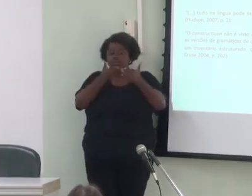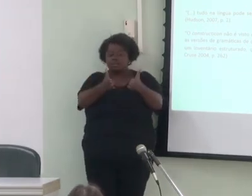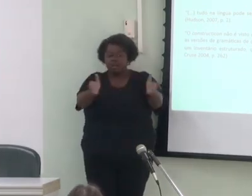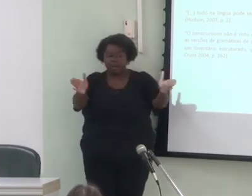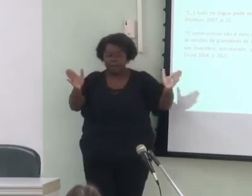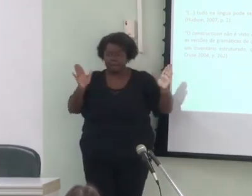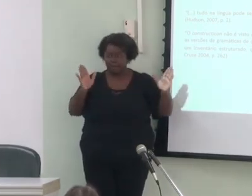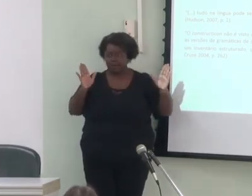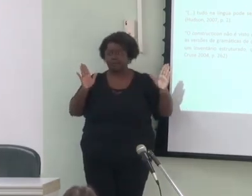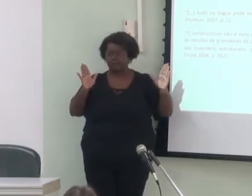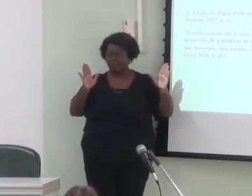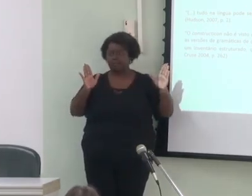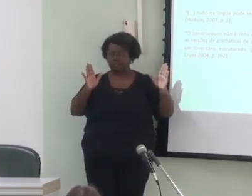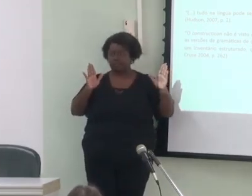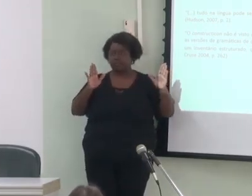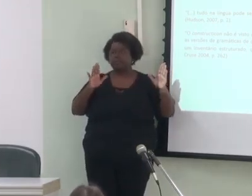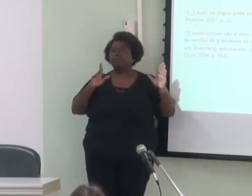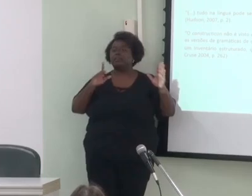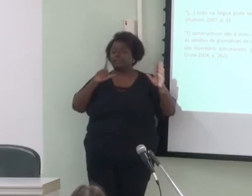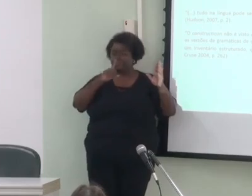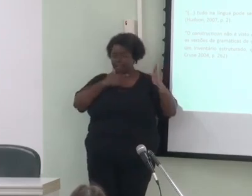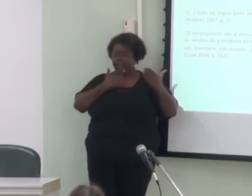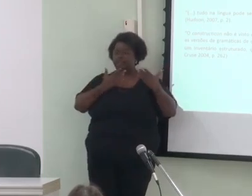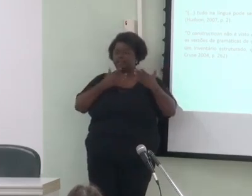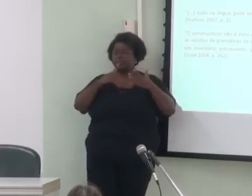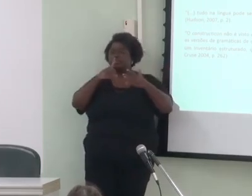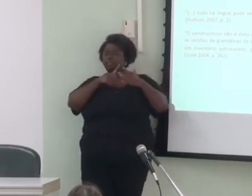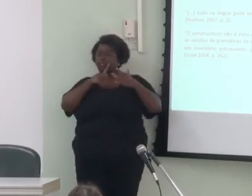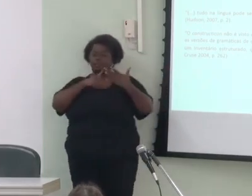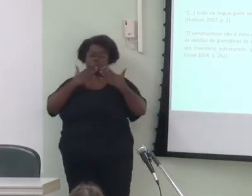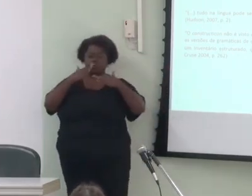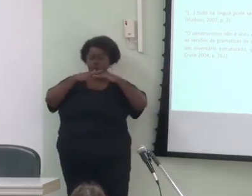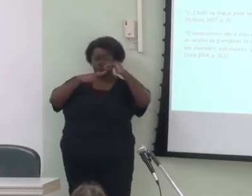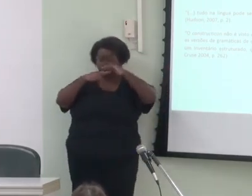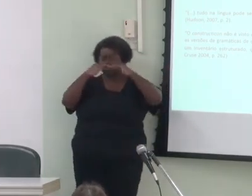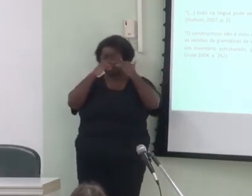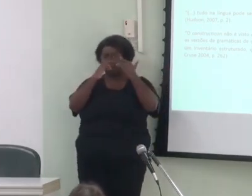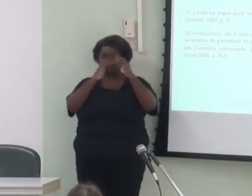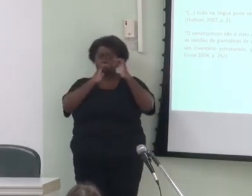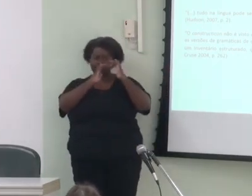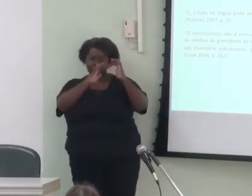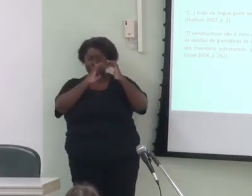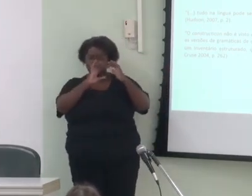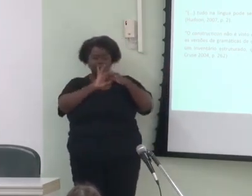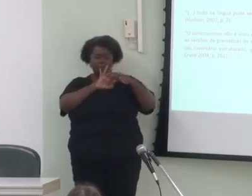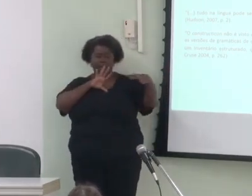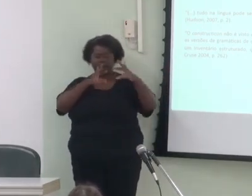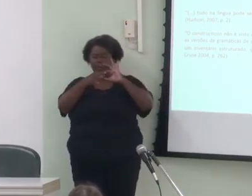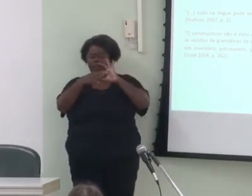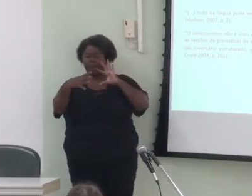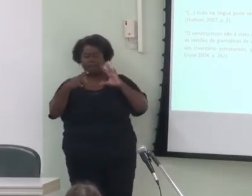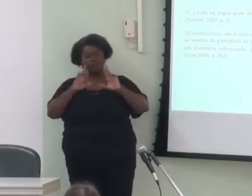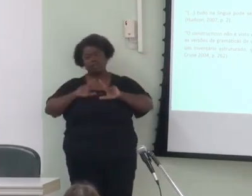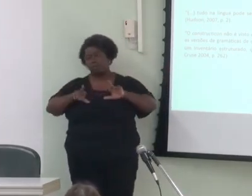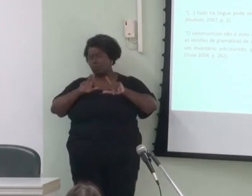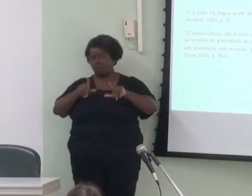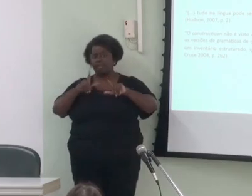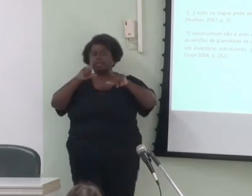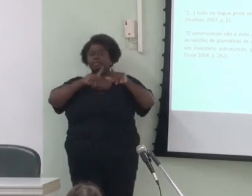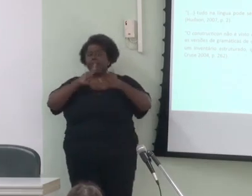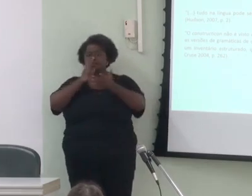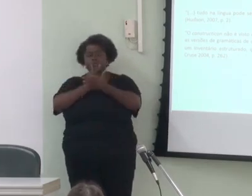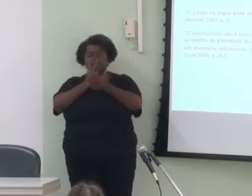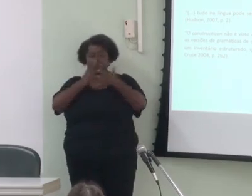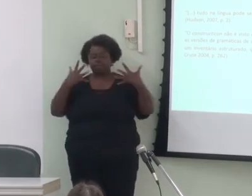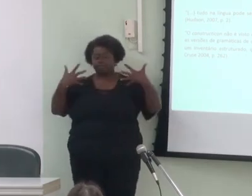rede cognitiva em que nenhum nó uma construção está totalmente isolado mas sempre interconectado por relações